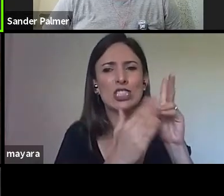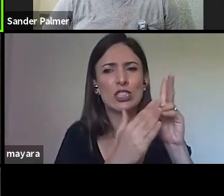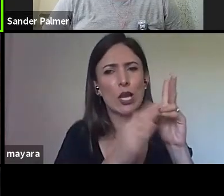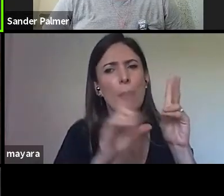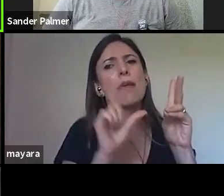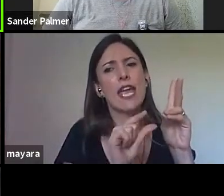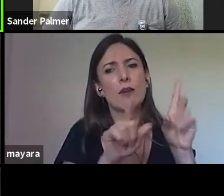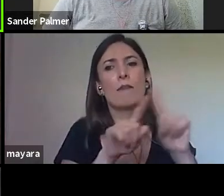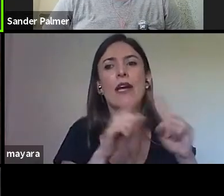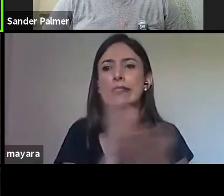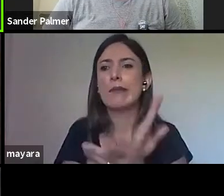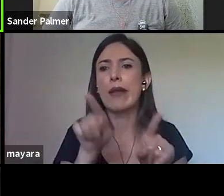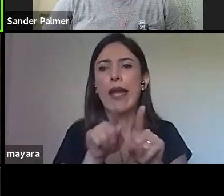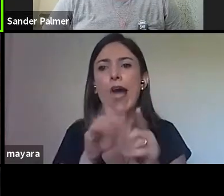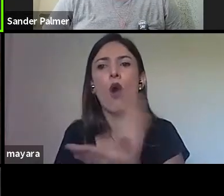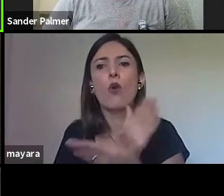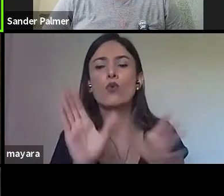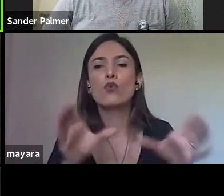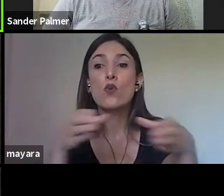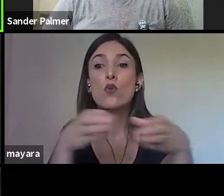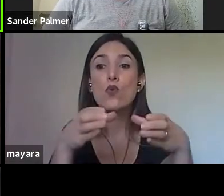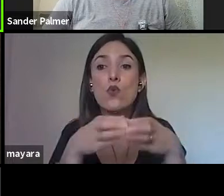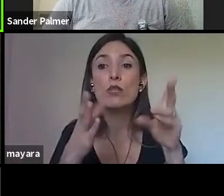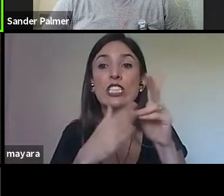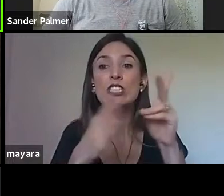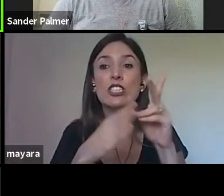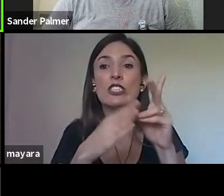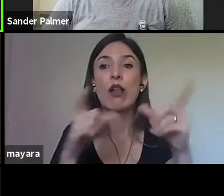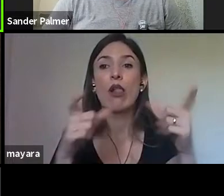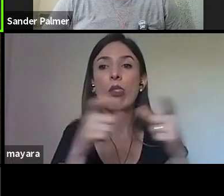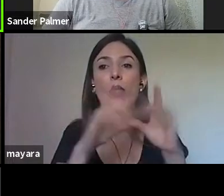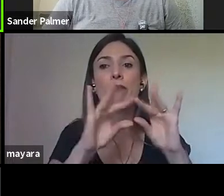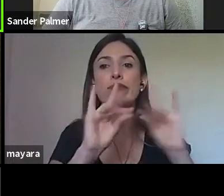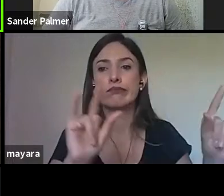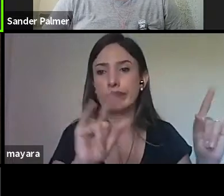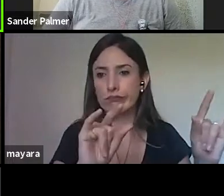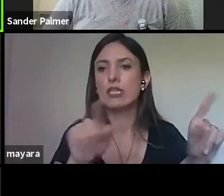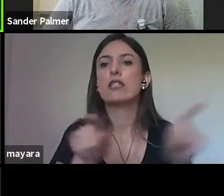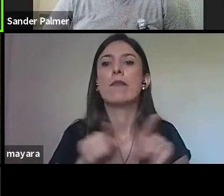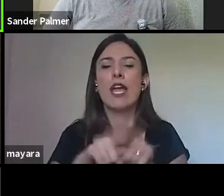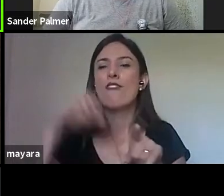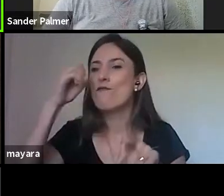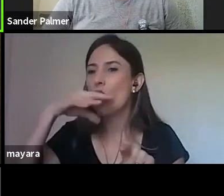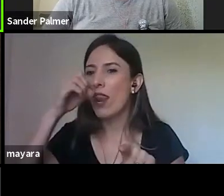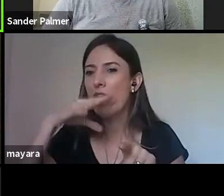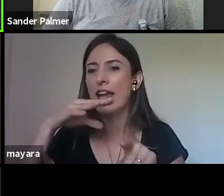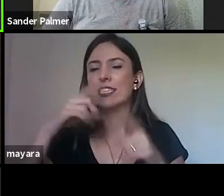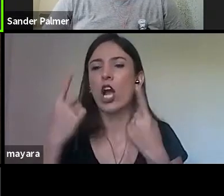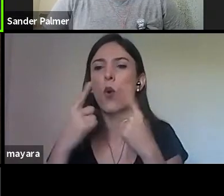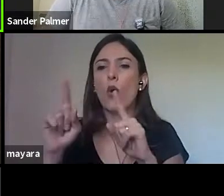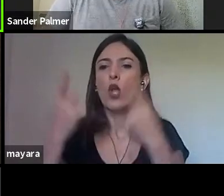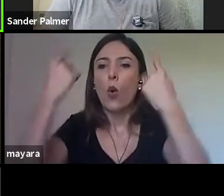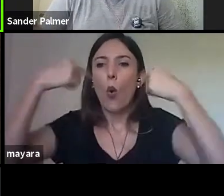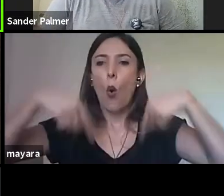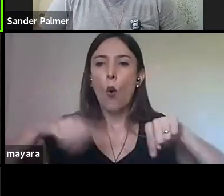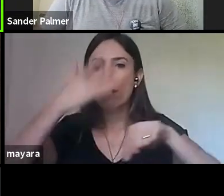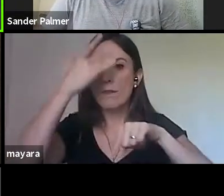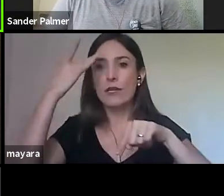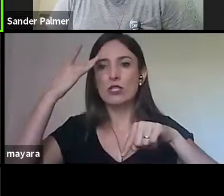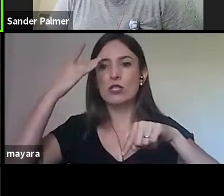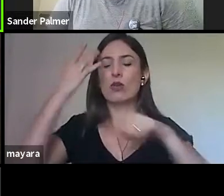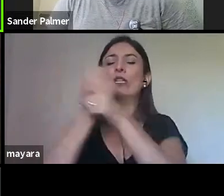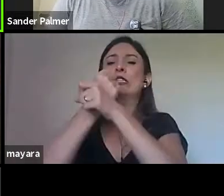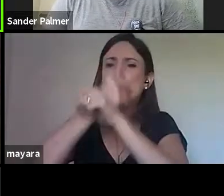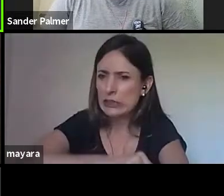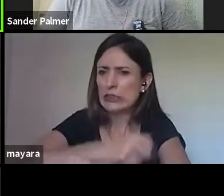indígenas, a violência sobre os corpos dos sujeitos, e, por outro lado, também uma violência cultural